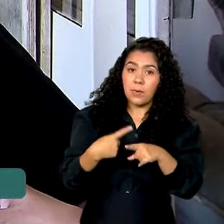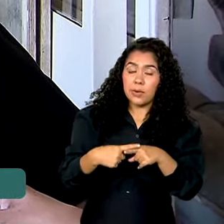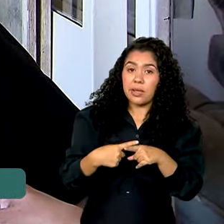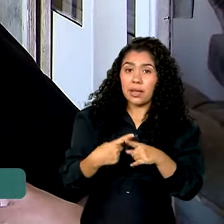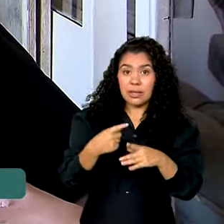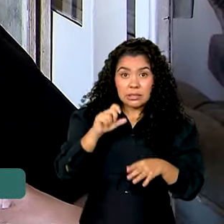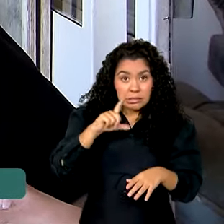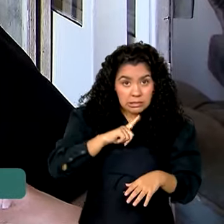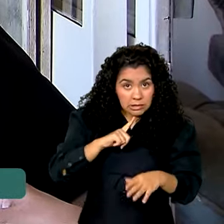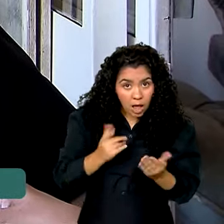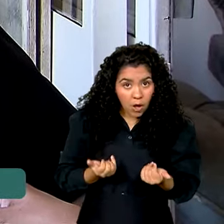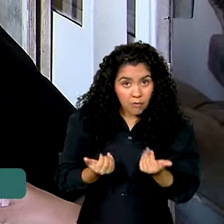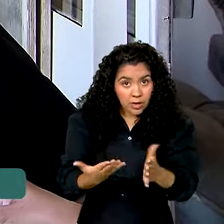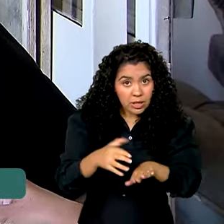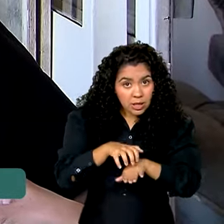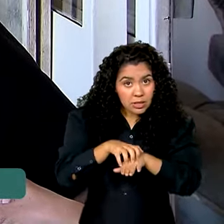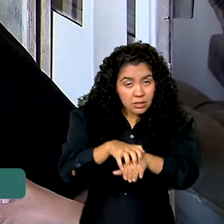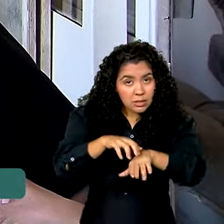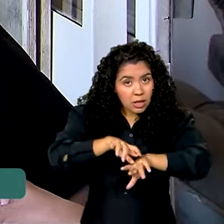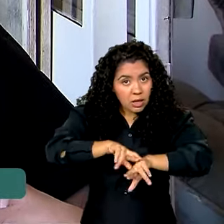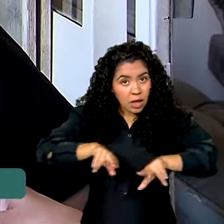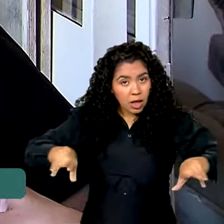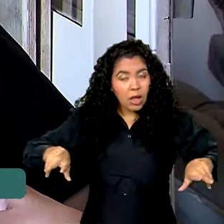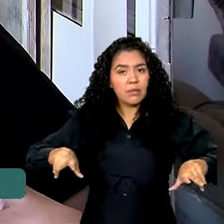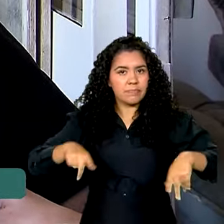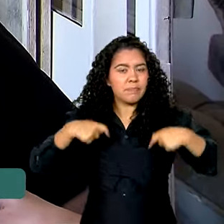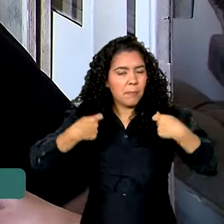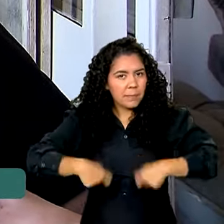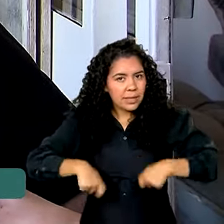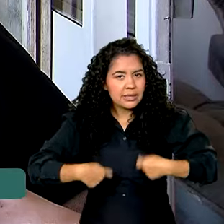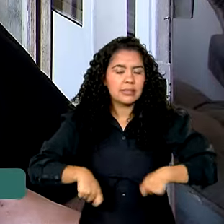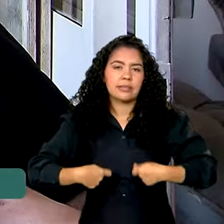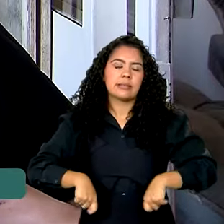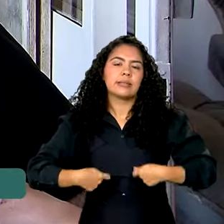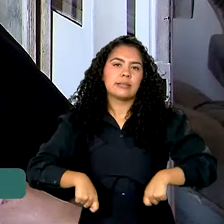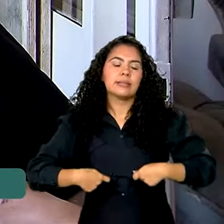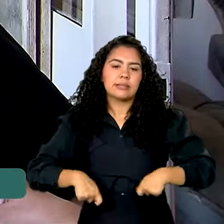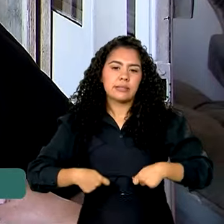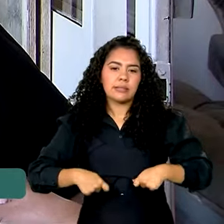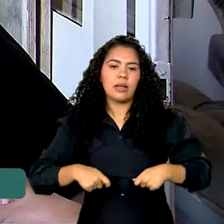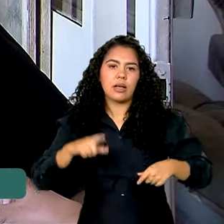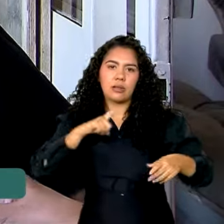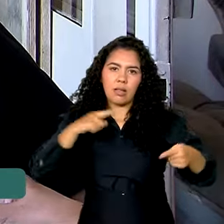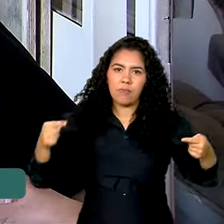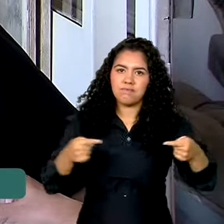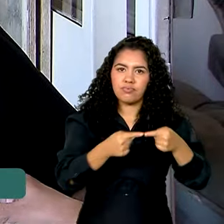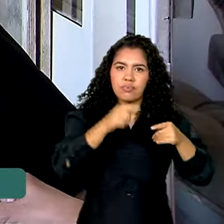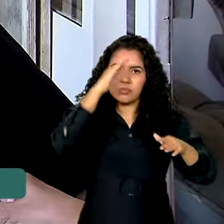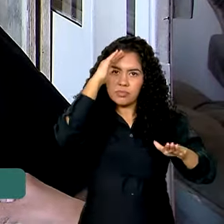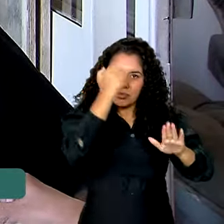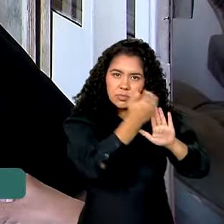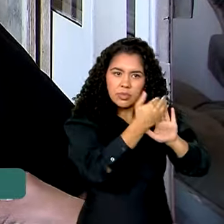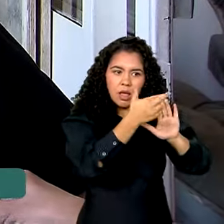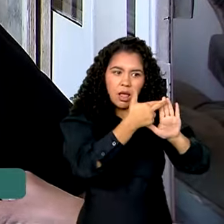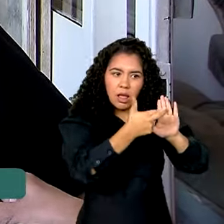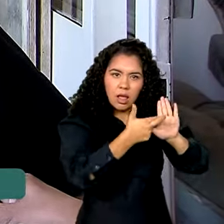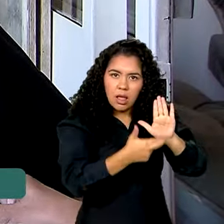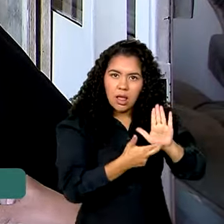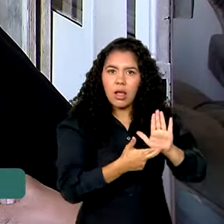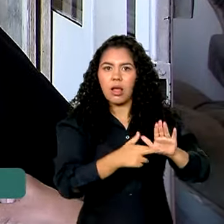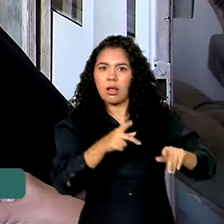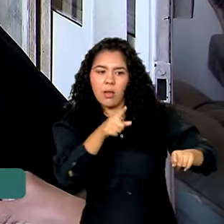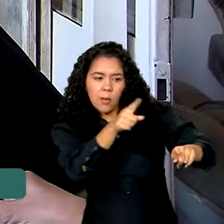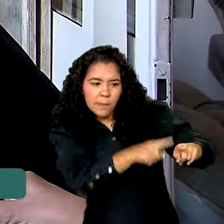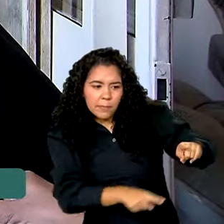quando tem um serviço de transporte, por exemplo, ele tem que estar dentro das normas, pneus,